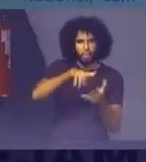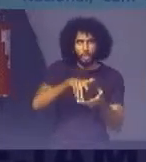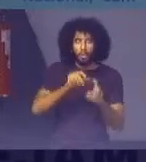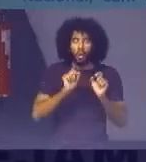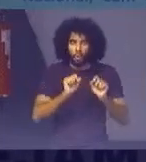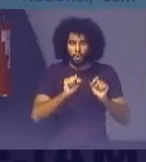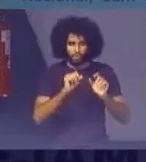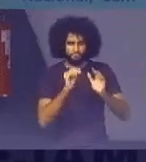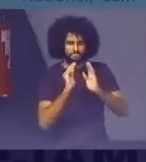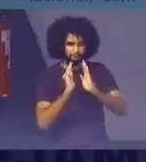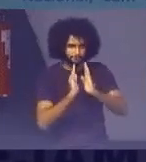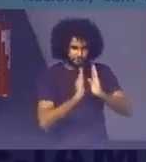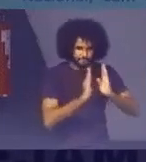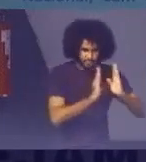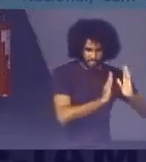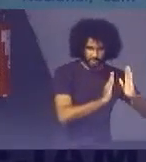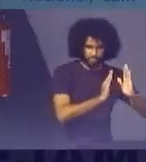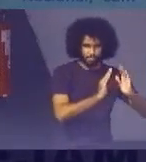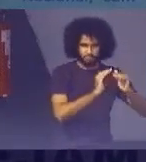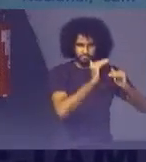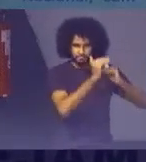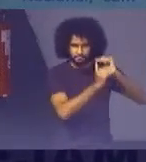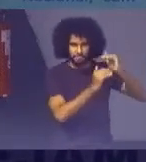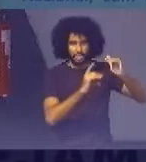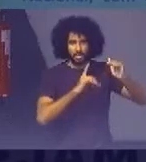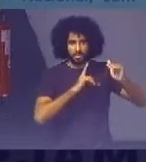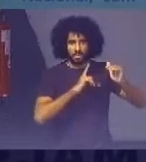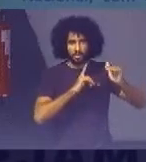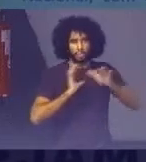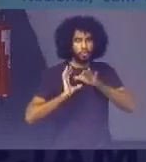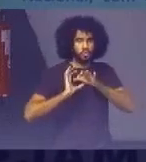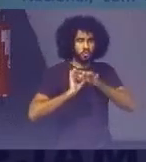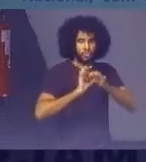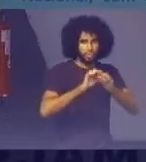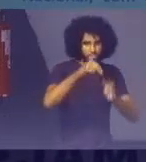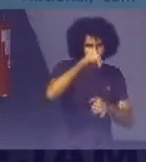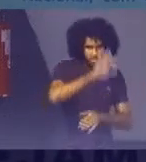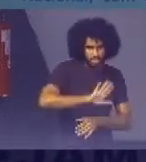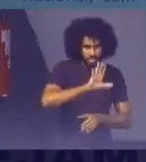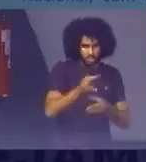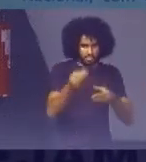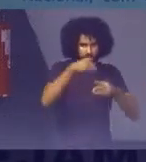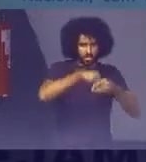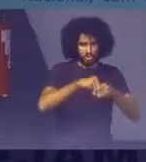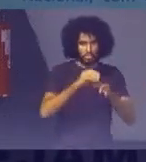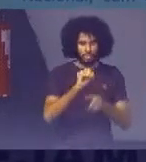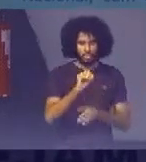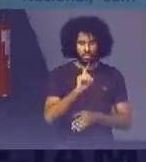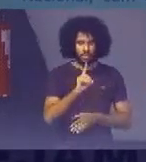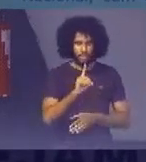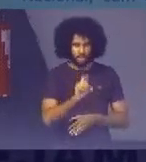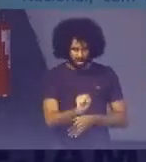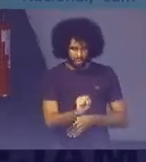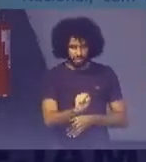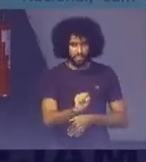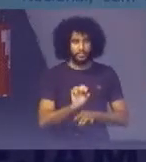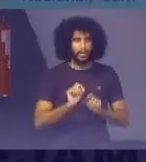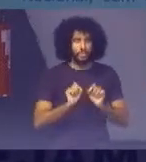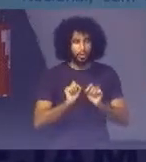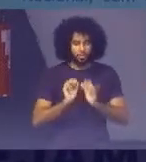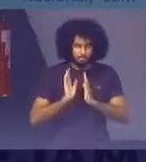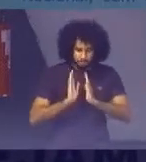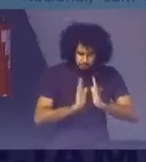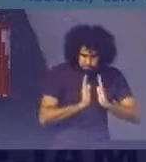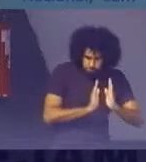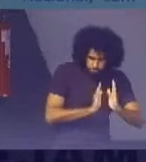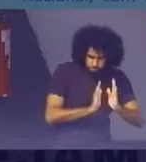processo De considerar Os contextos nacionais Na implementação Dos ODS Ou seja É o processo De você